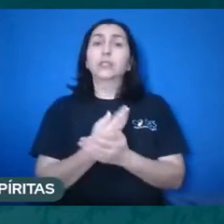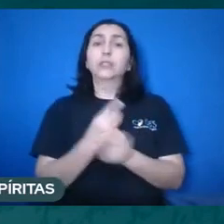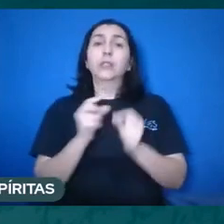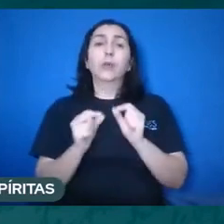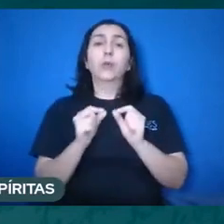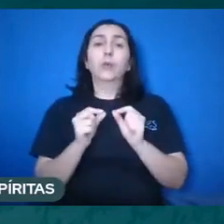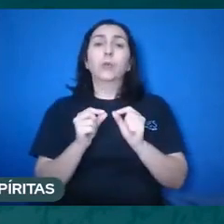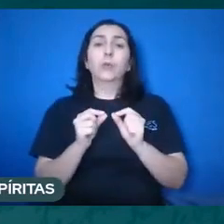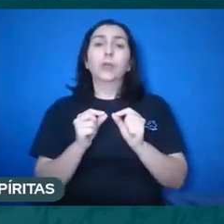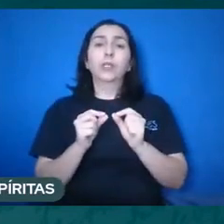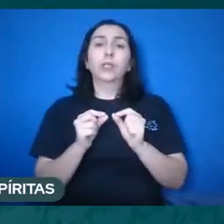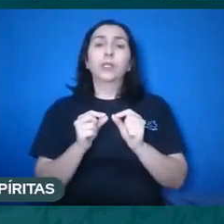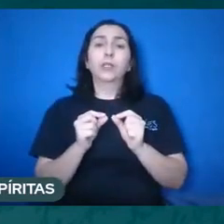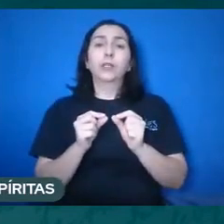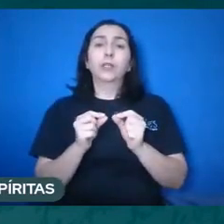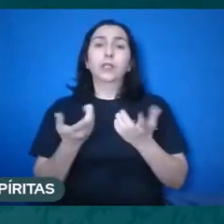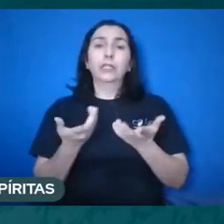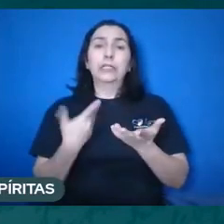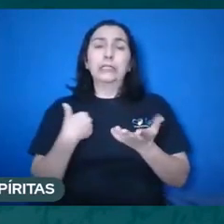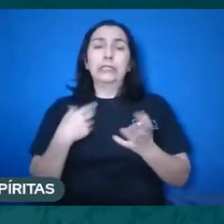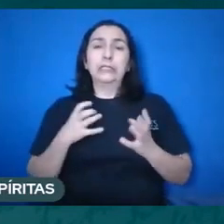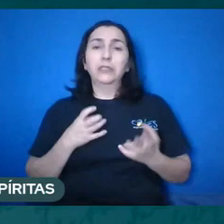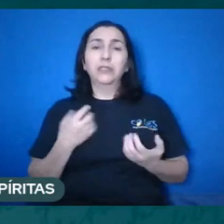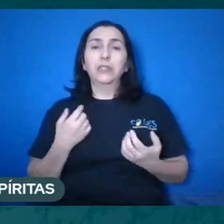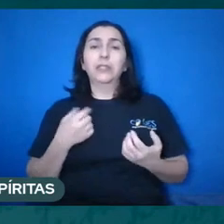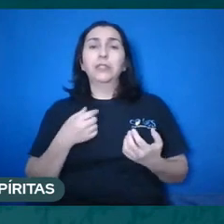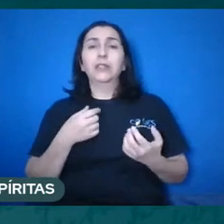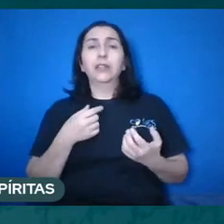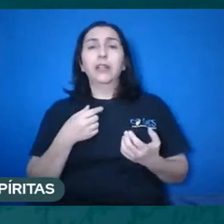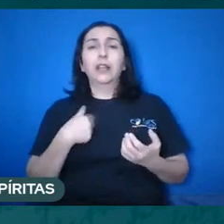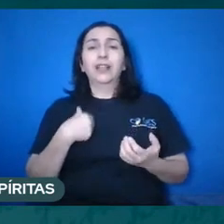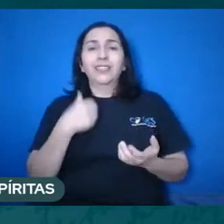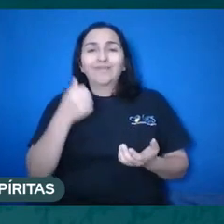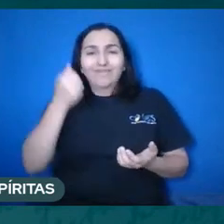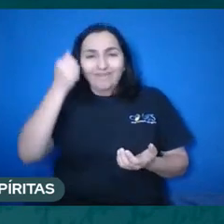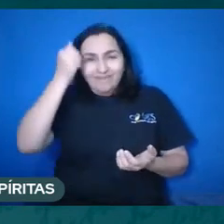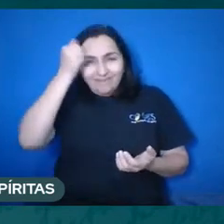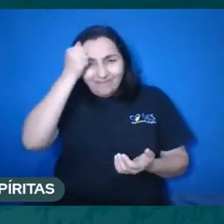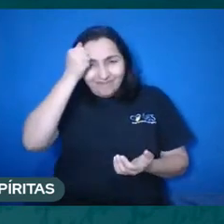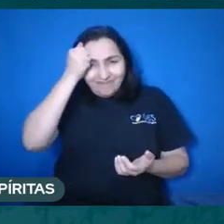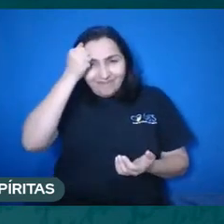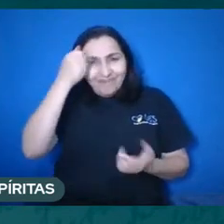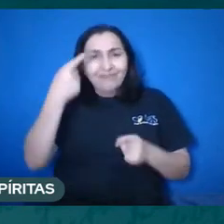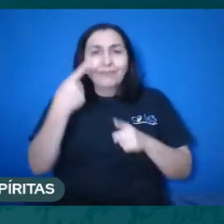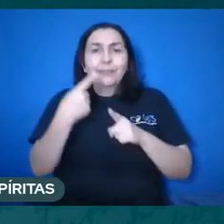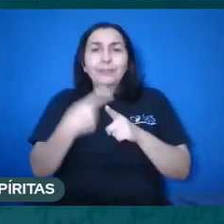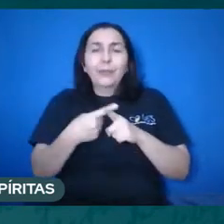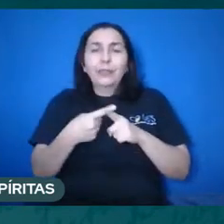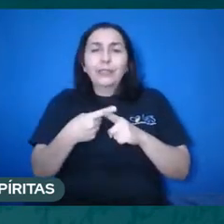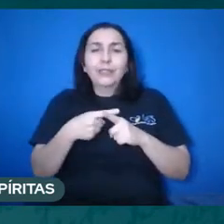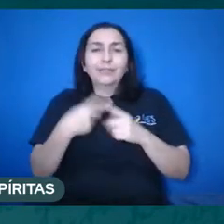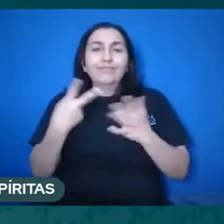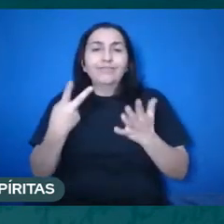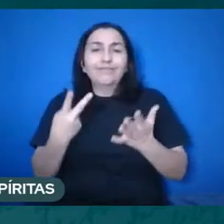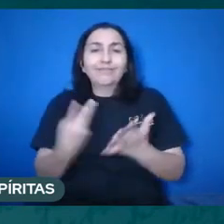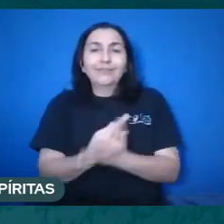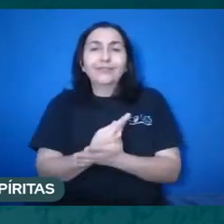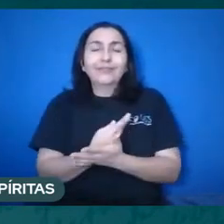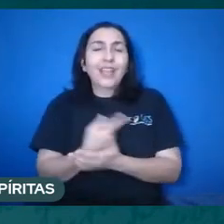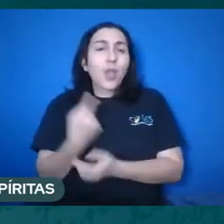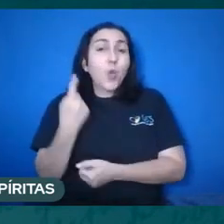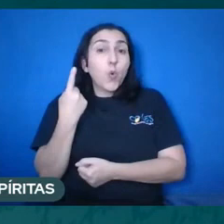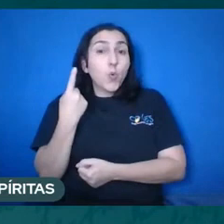é justamente a frustração e a decepção de se ver vivo, ou seja, essa é a única